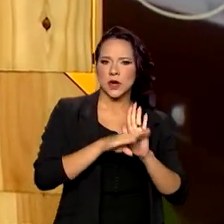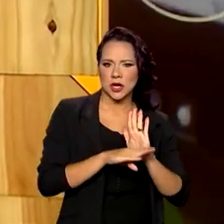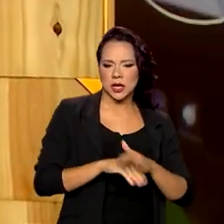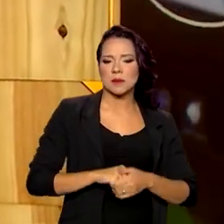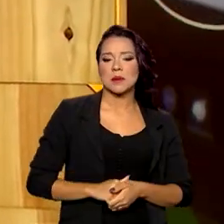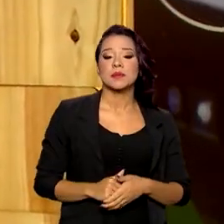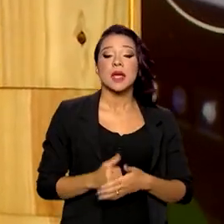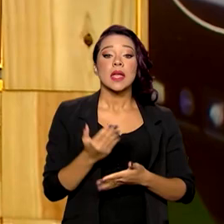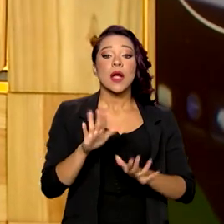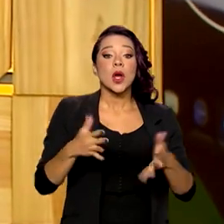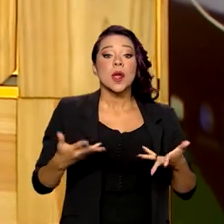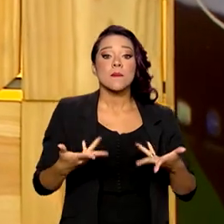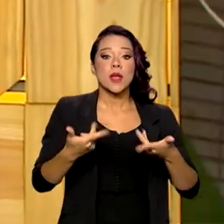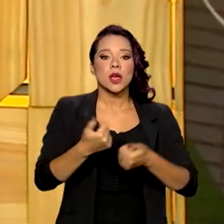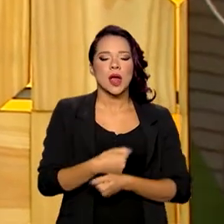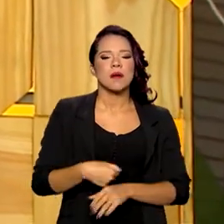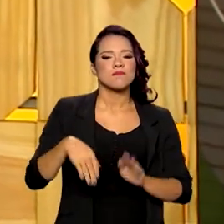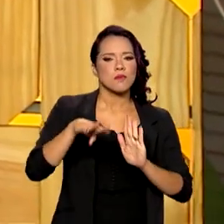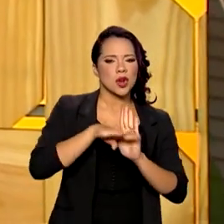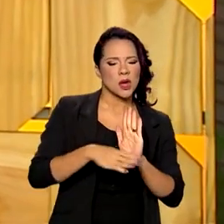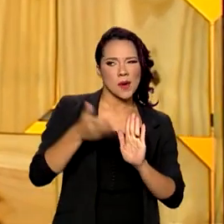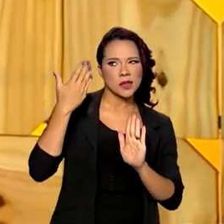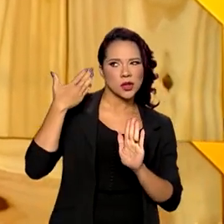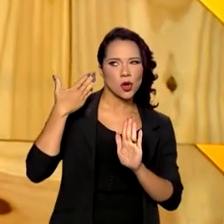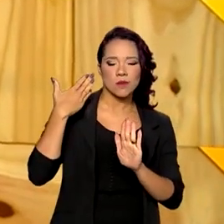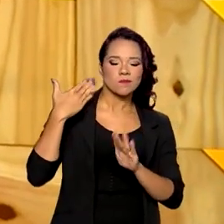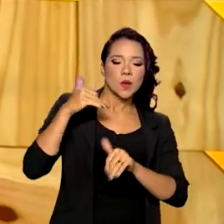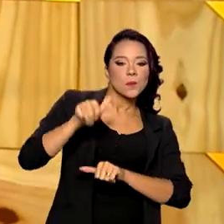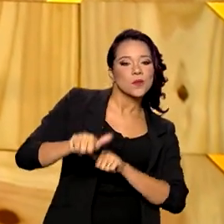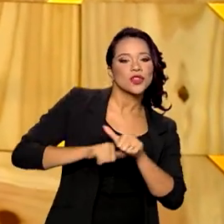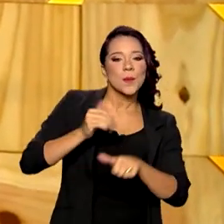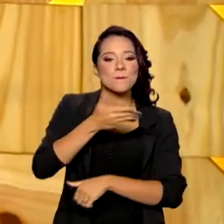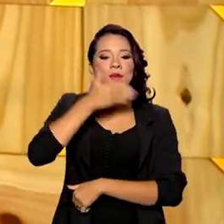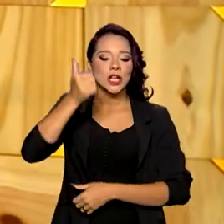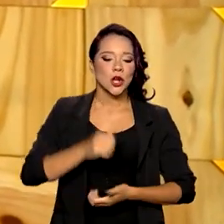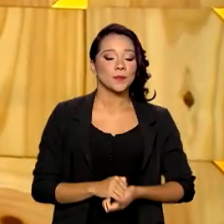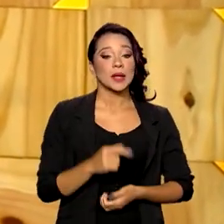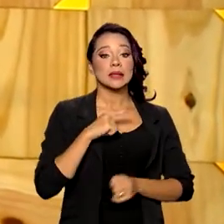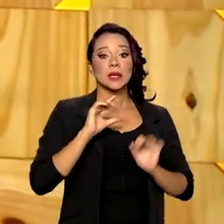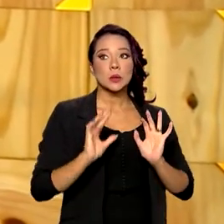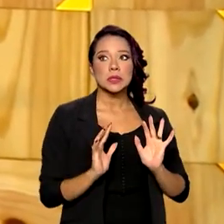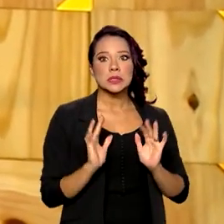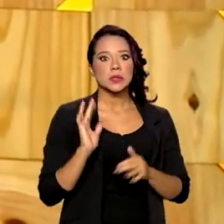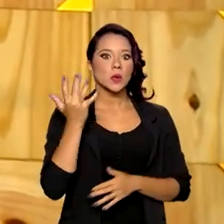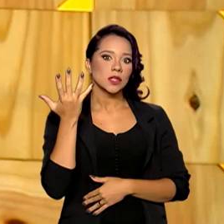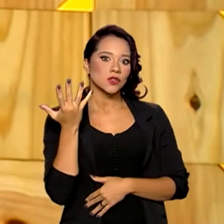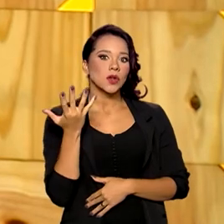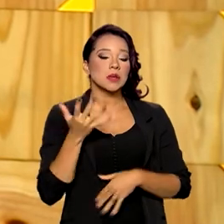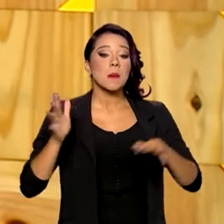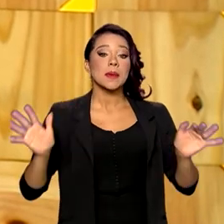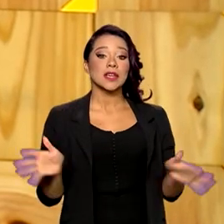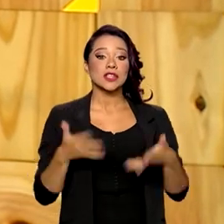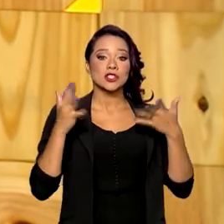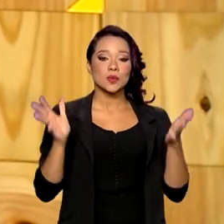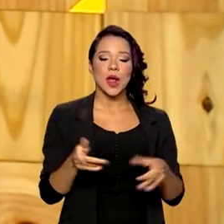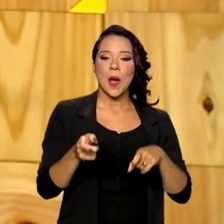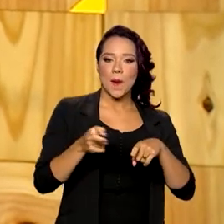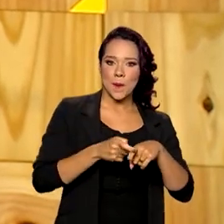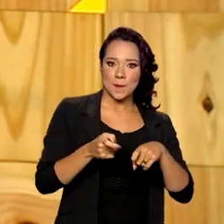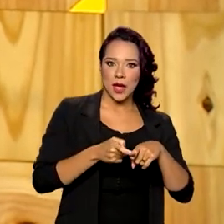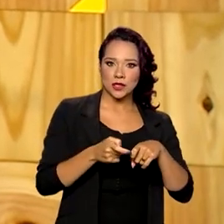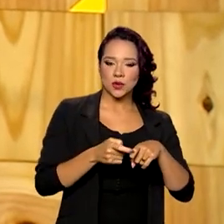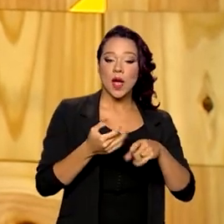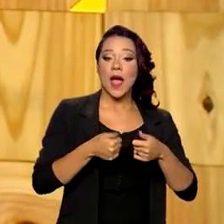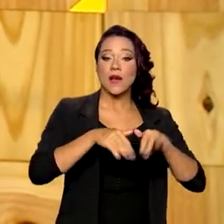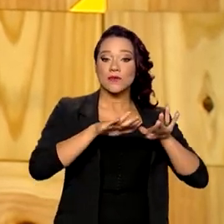ele buscou aprimorar aquele programa anterior, trazendo situações para estimular o médico a